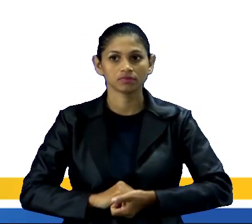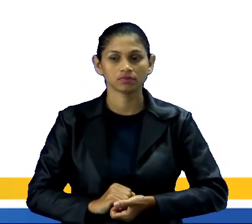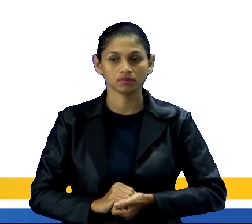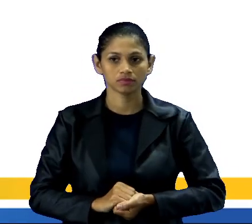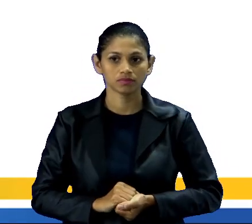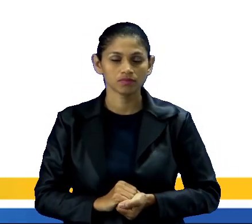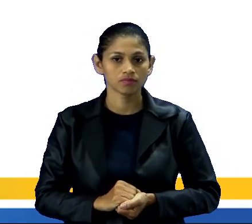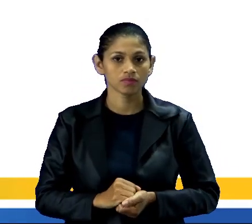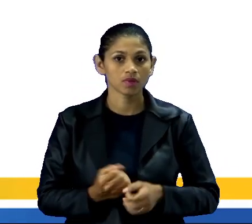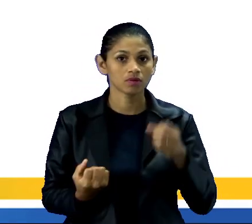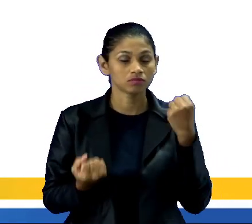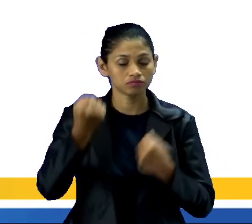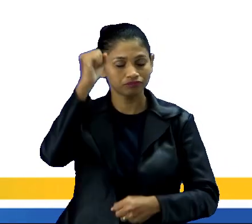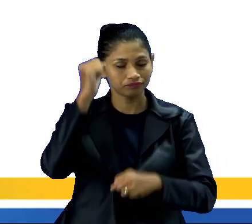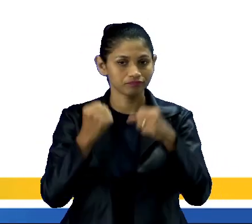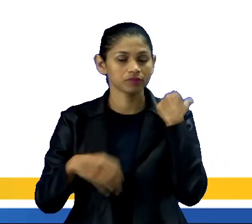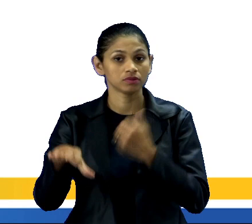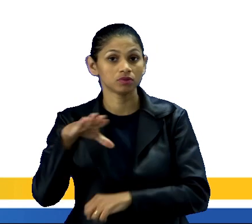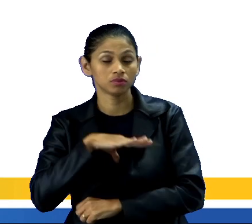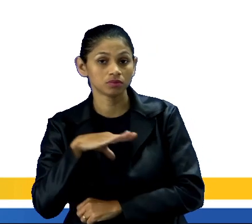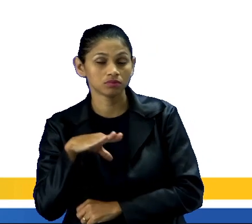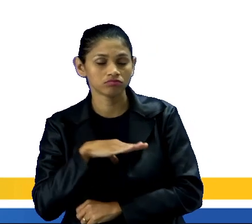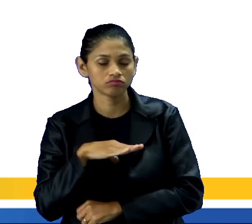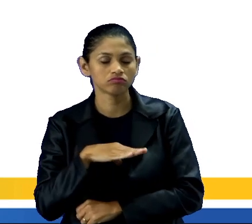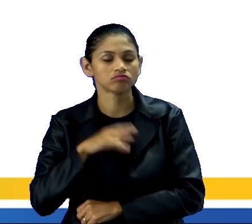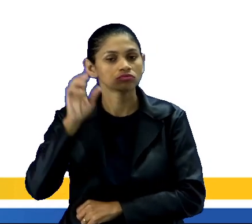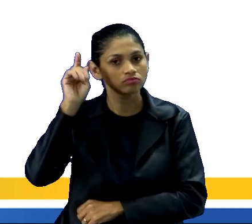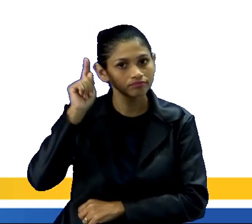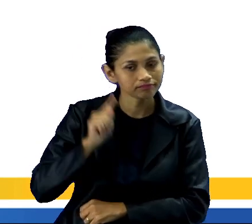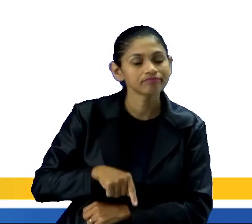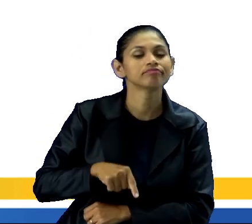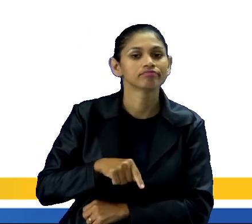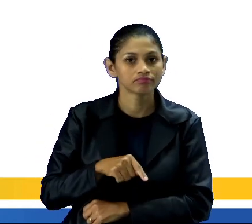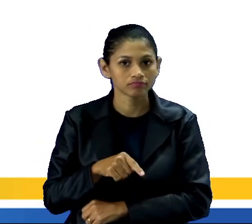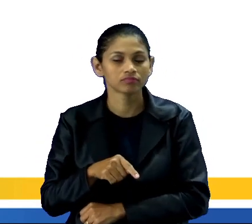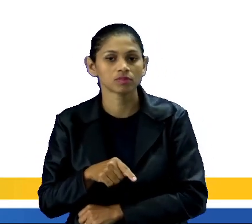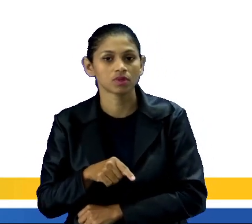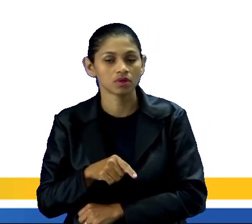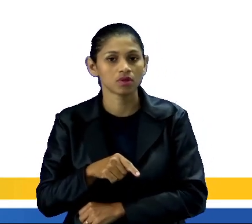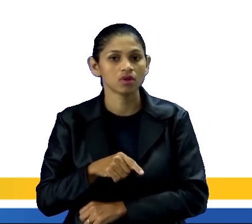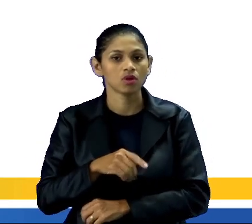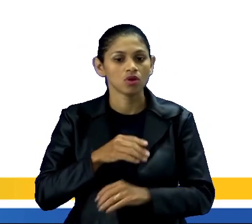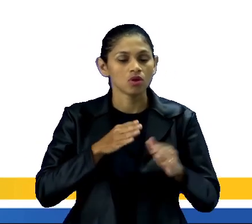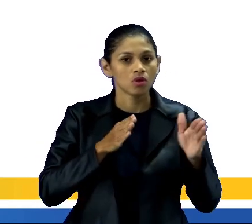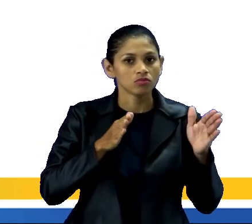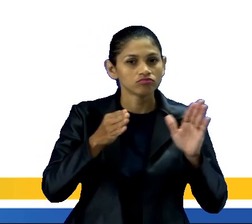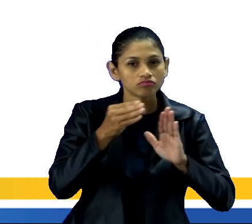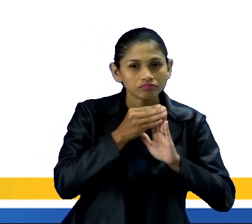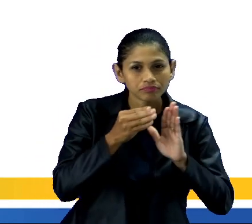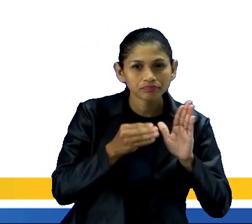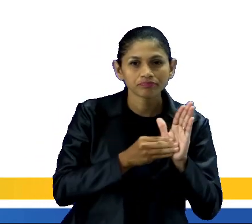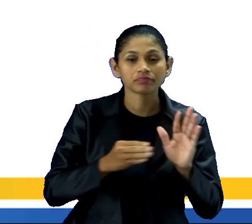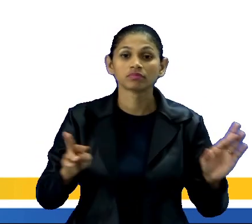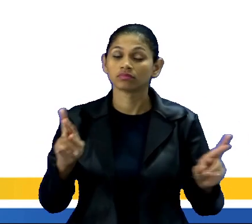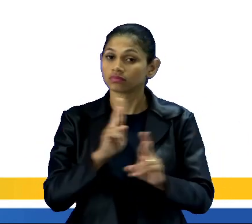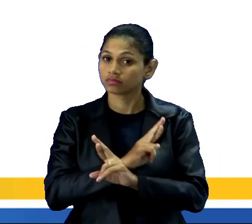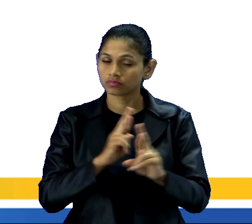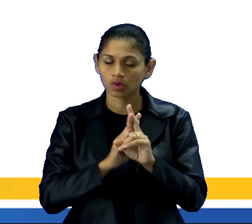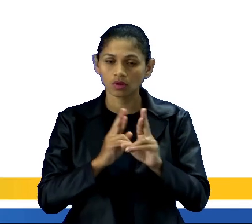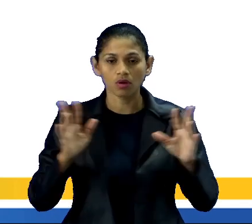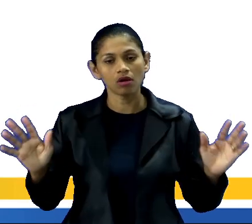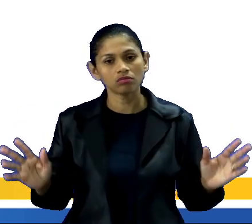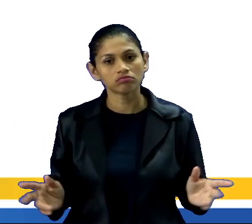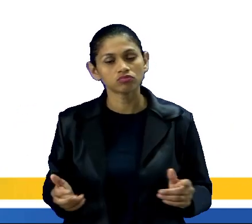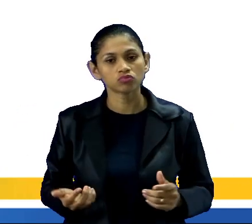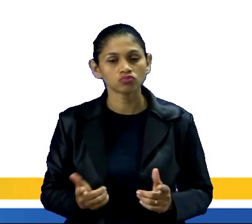A industrialização e urbanização são fatores diretamente relacionados. Com os avanços